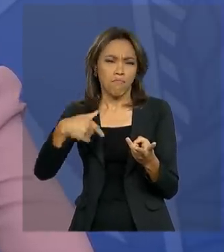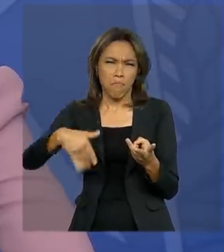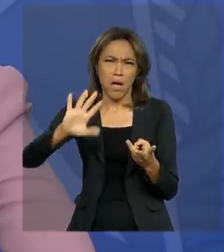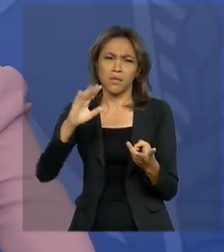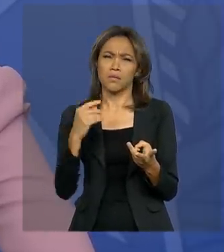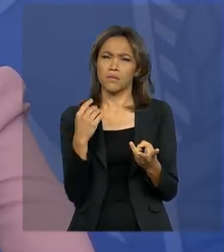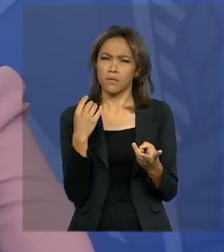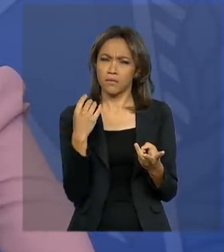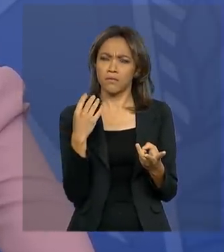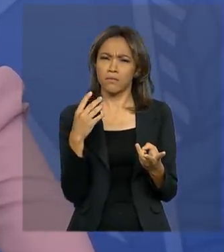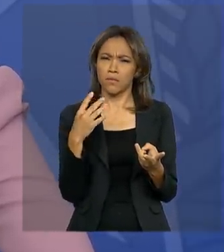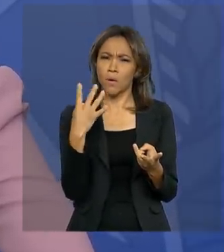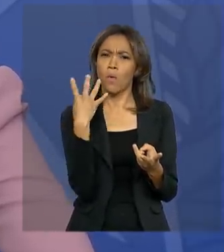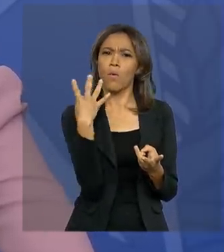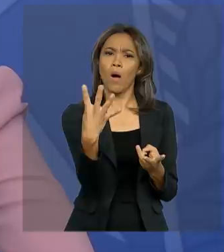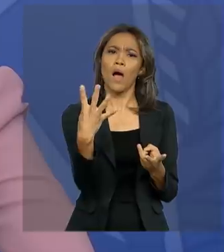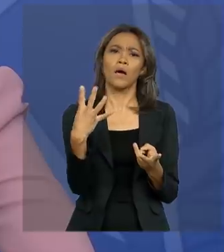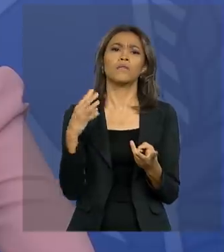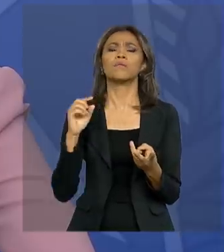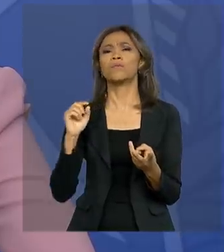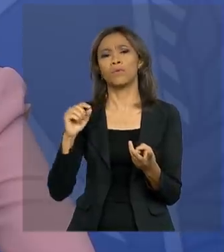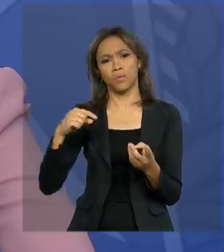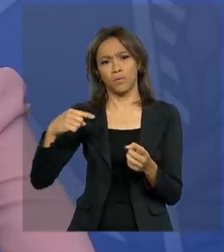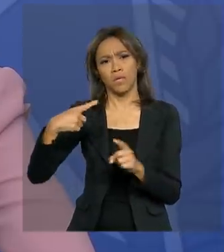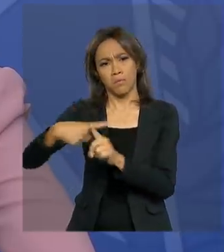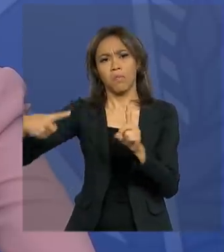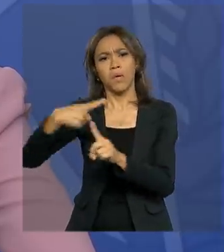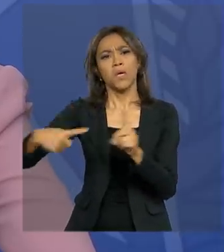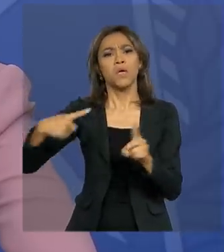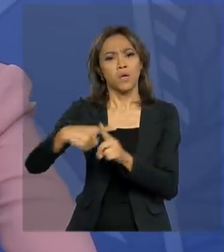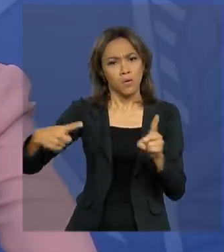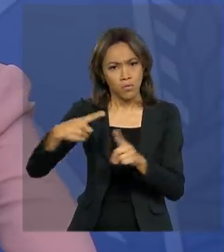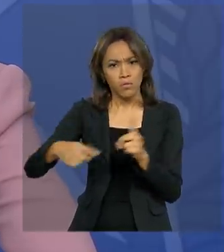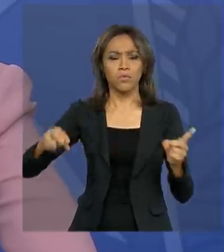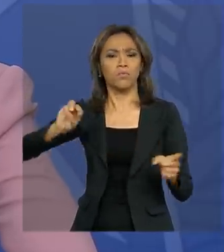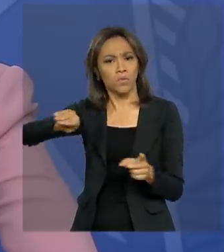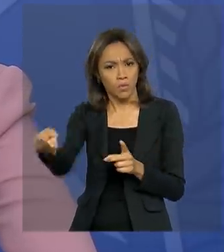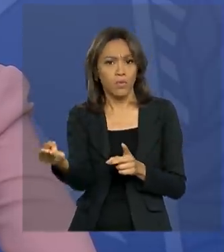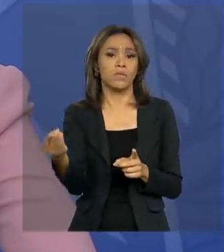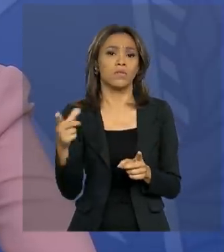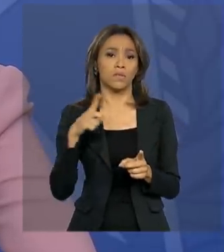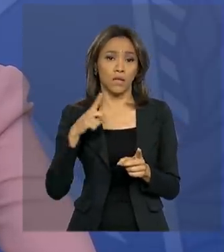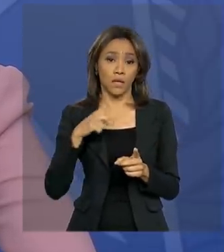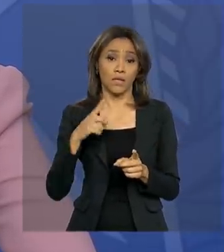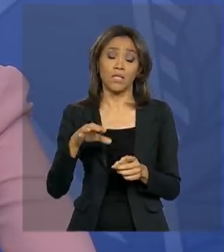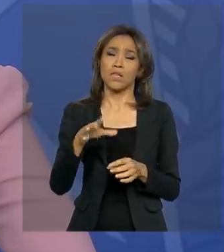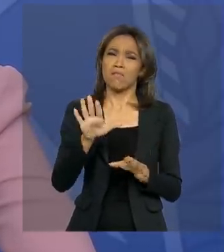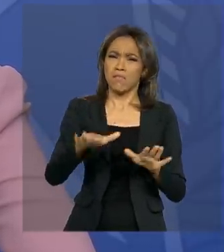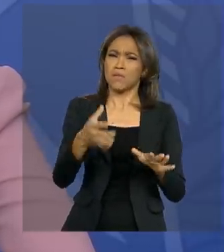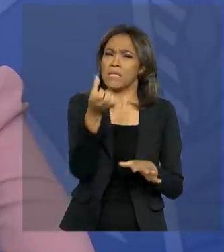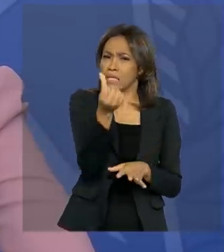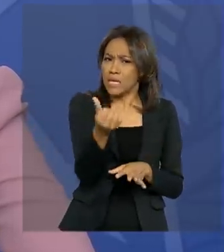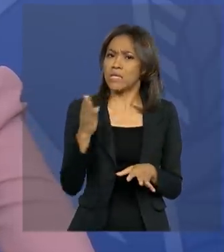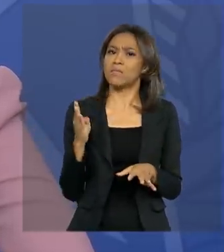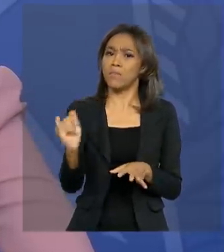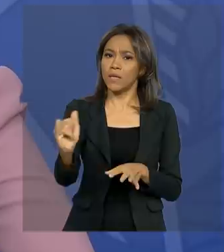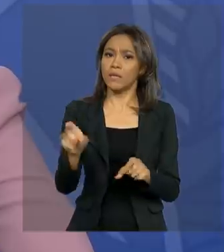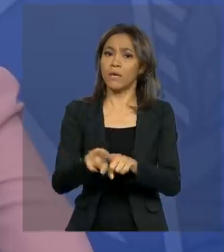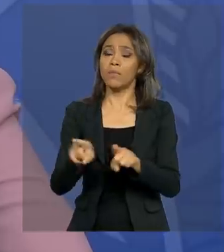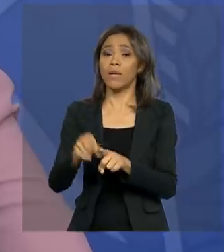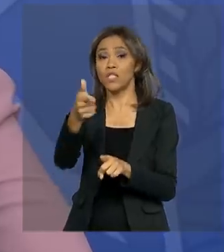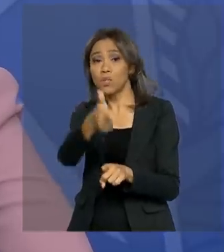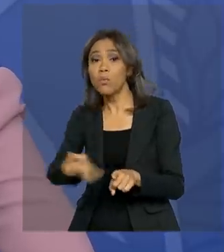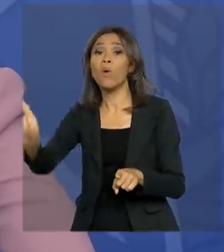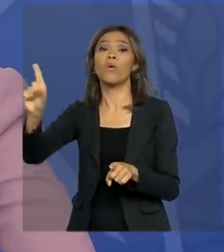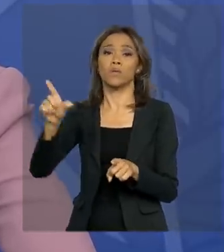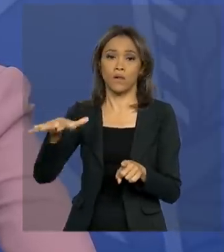$,5 bilhões com as linhas de transmissão de investimento, mais na casa dos R$ 6 bilhões da renovação da Malha Paulista.